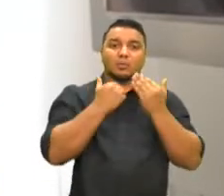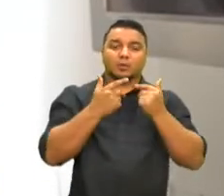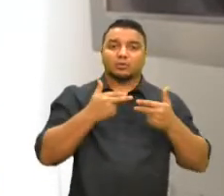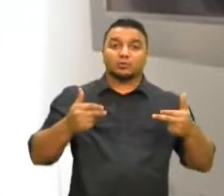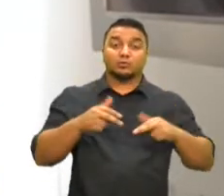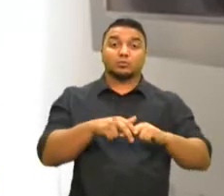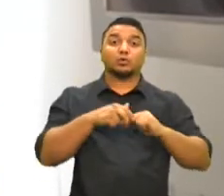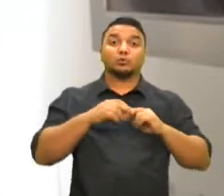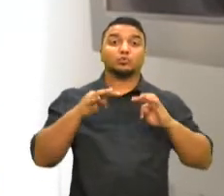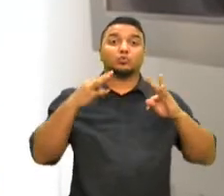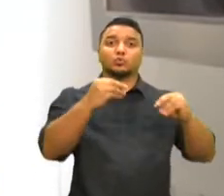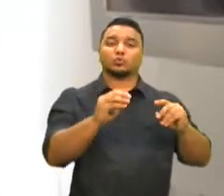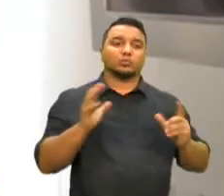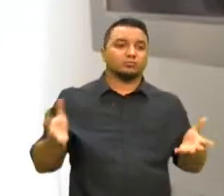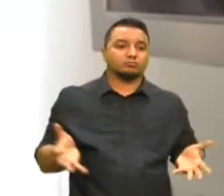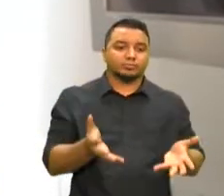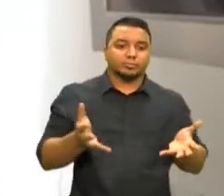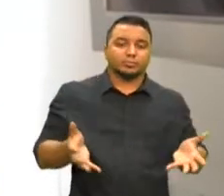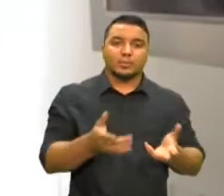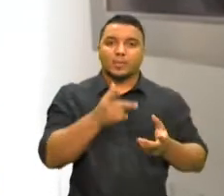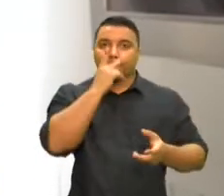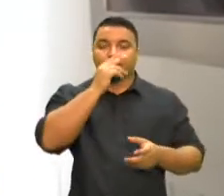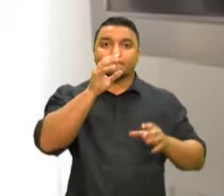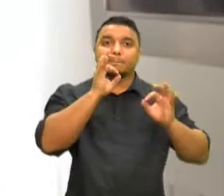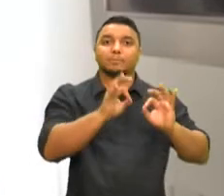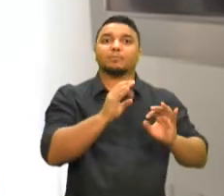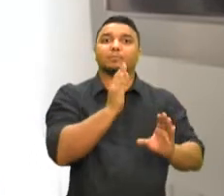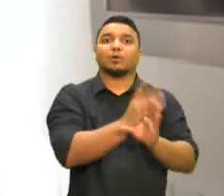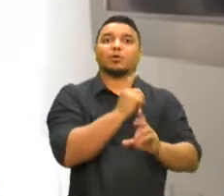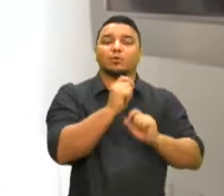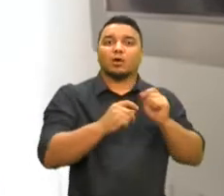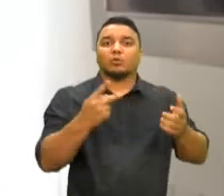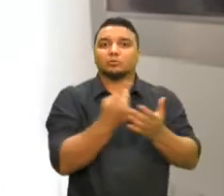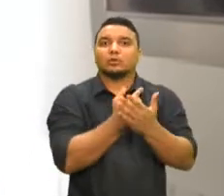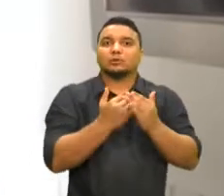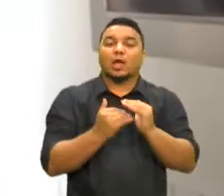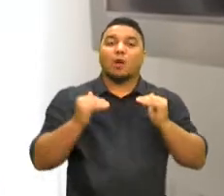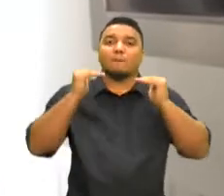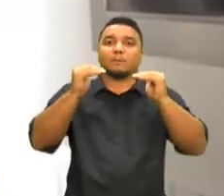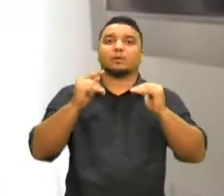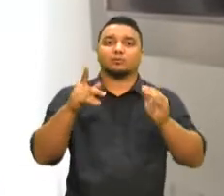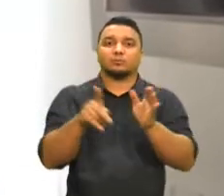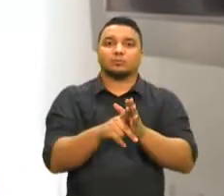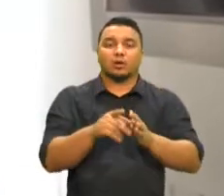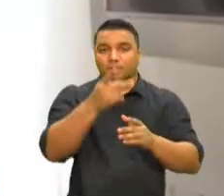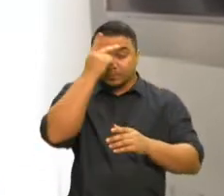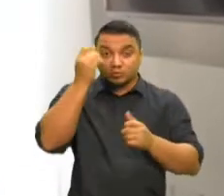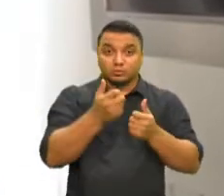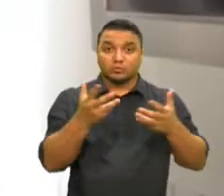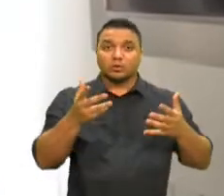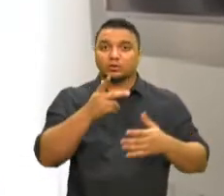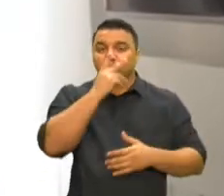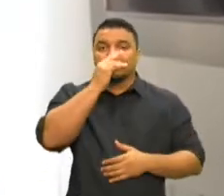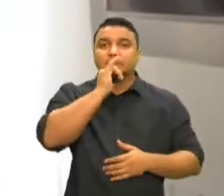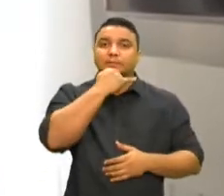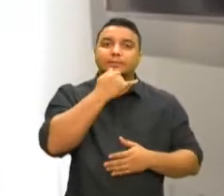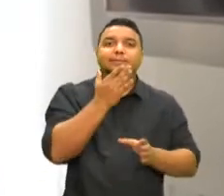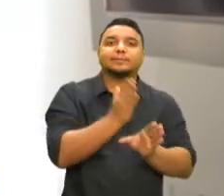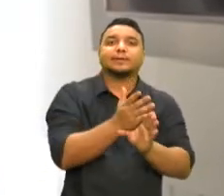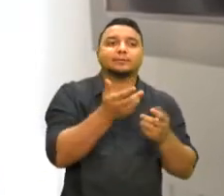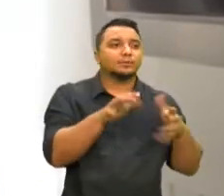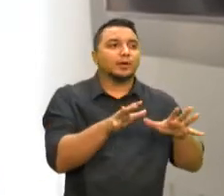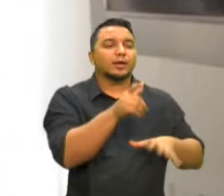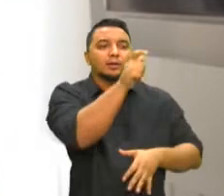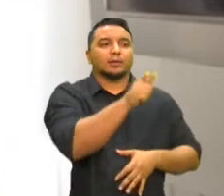isso contribui de maneira decisiva para que haja esse aumento do nível de pessoas descontentes, insatisfeitas com a